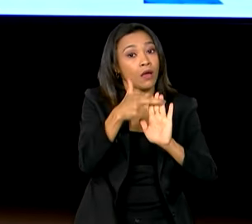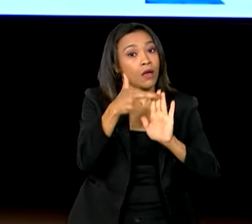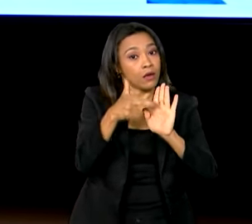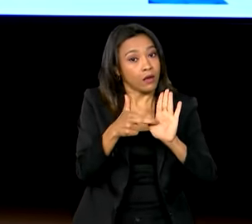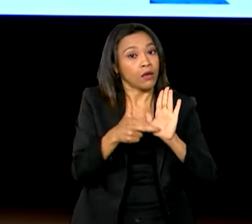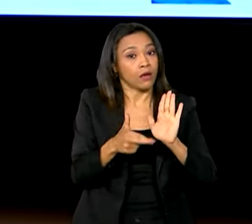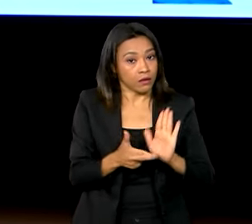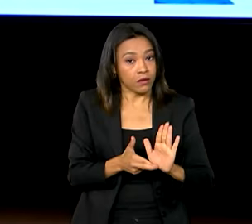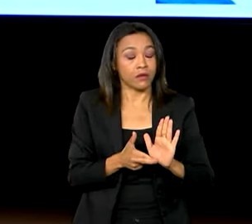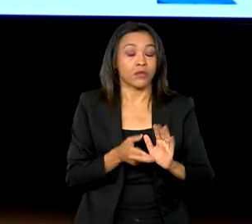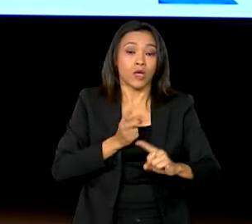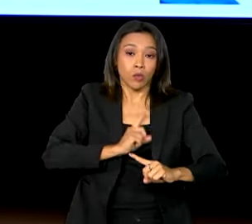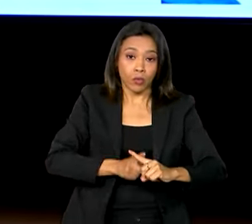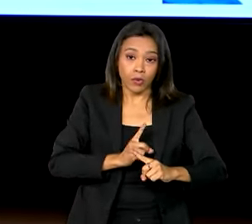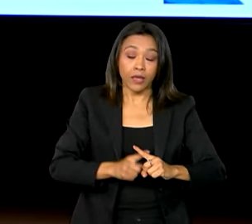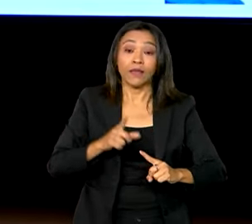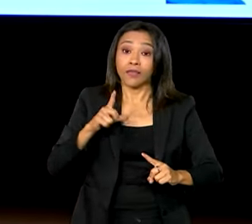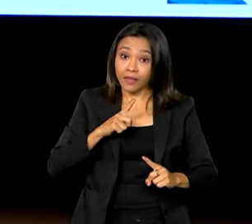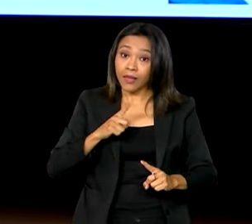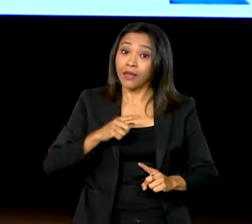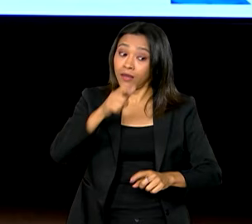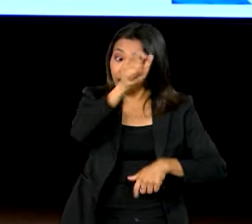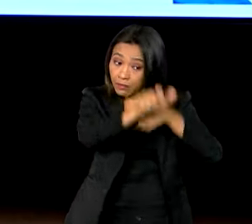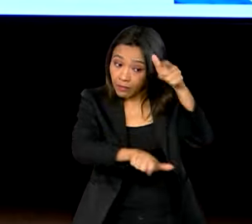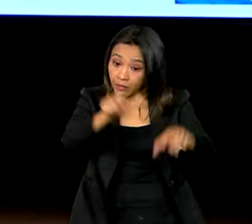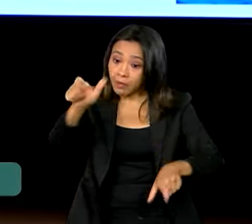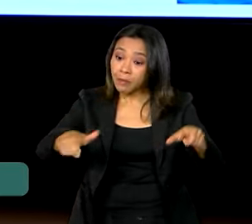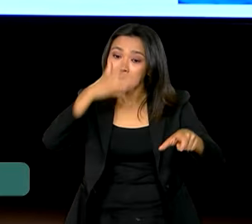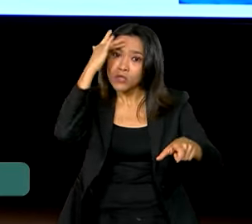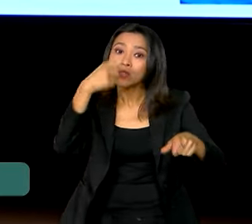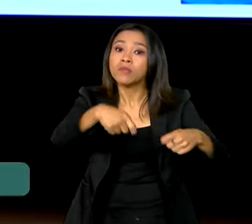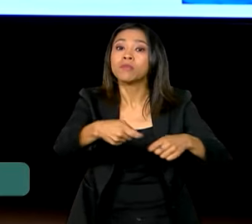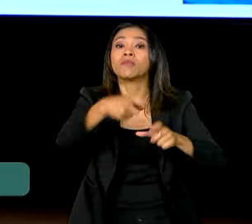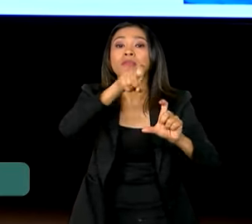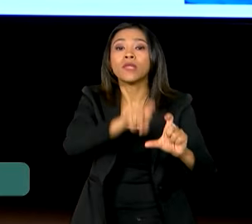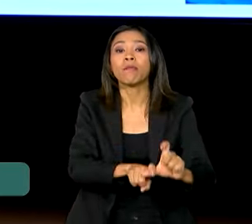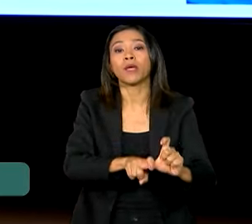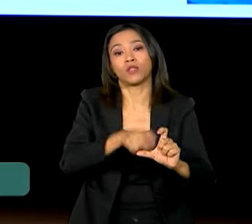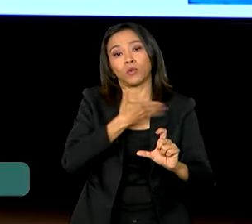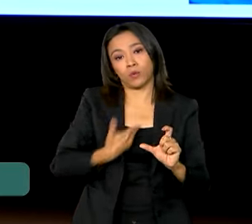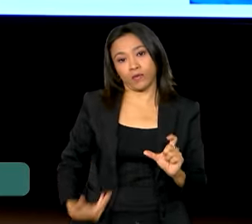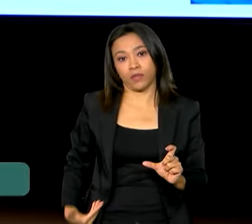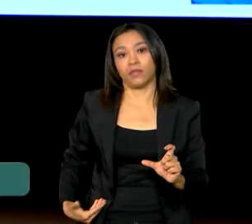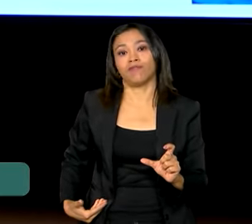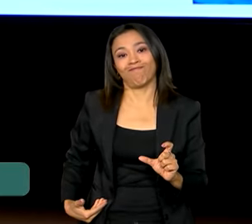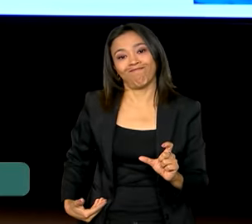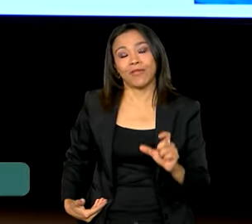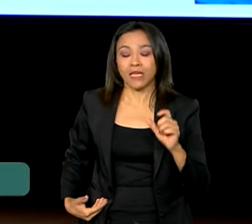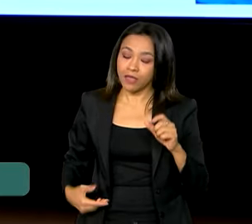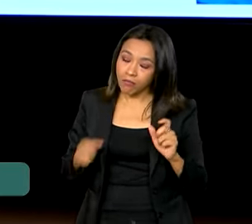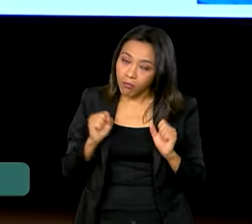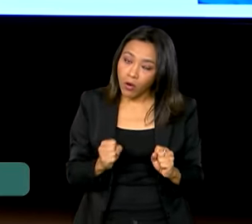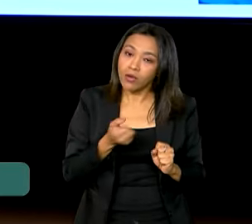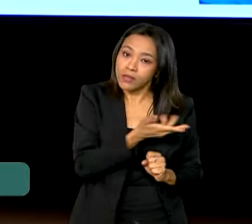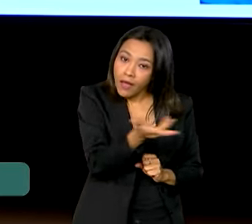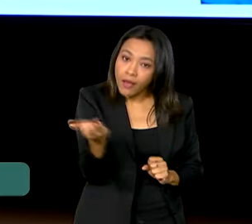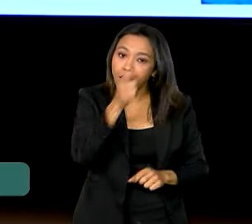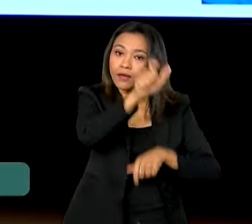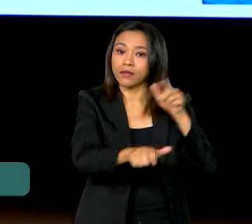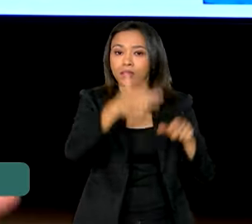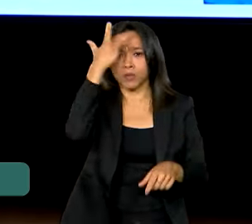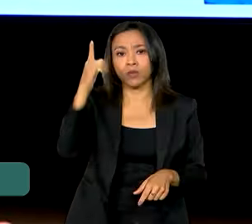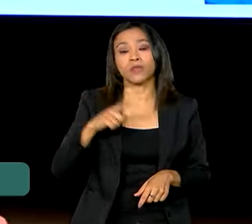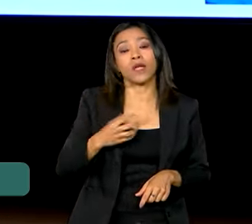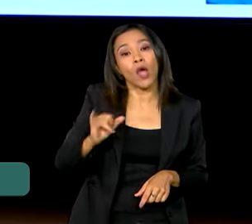que dependem do Estado, dependem de oportunidades, possam tê-las, essas oportunidades. E